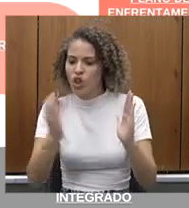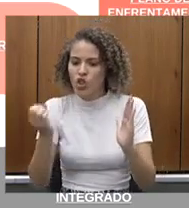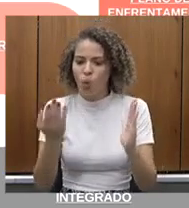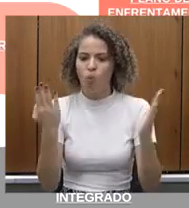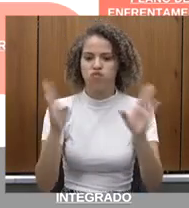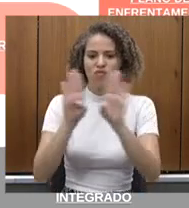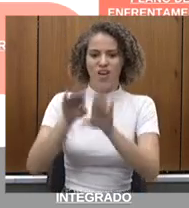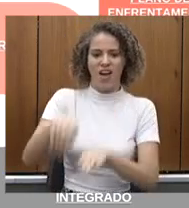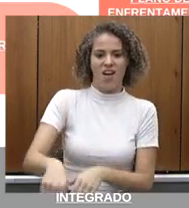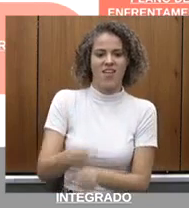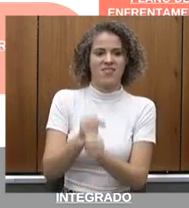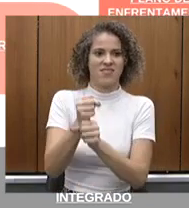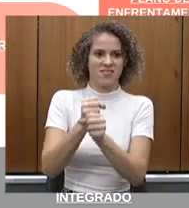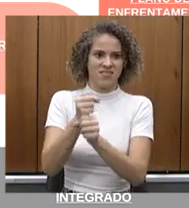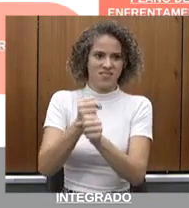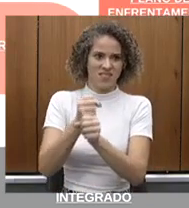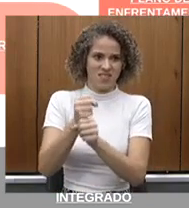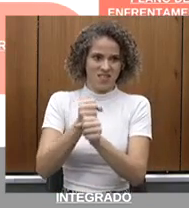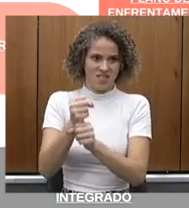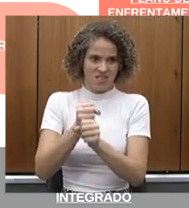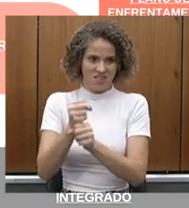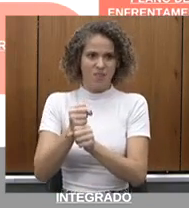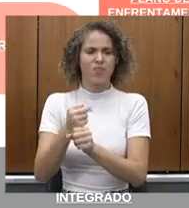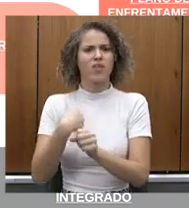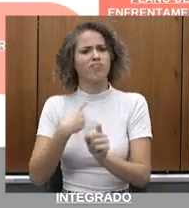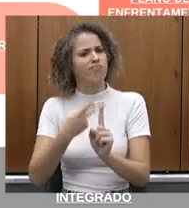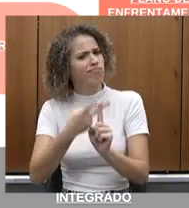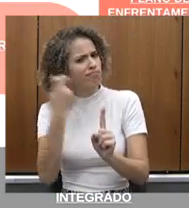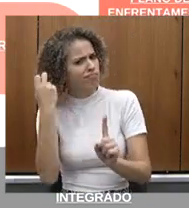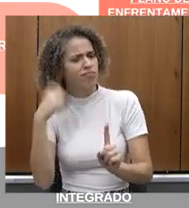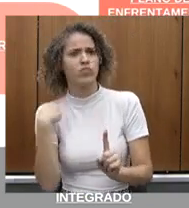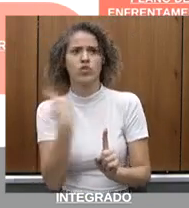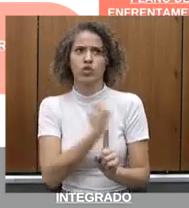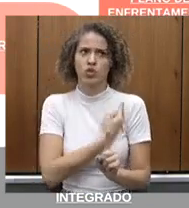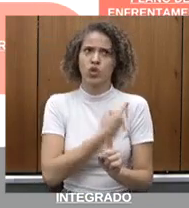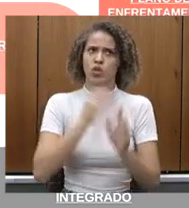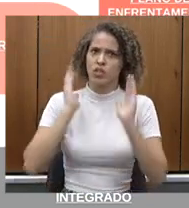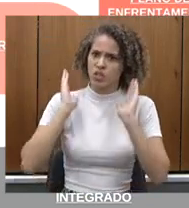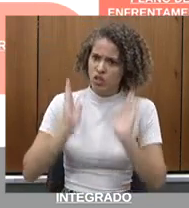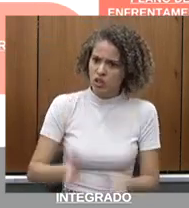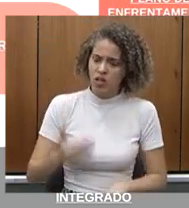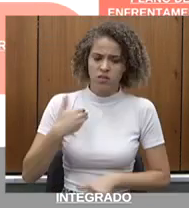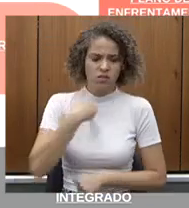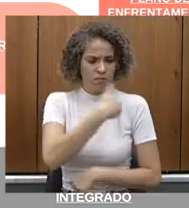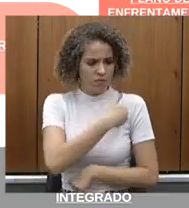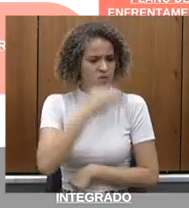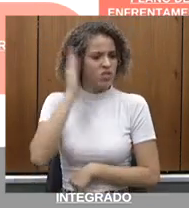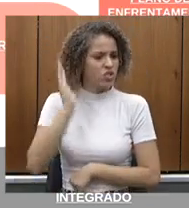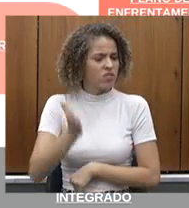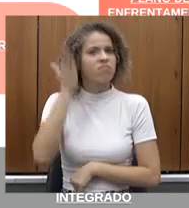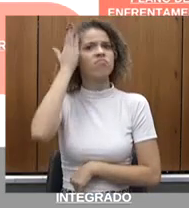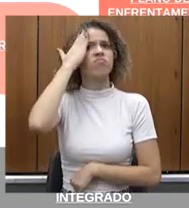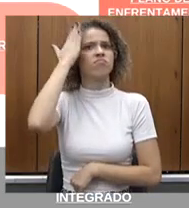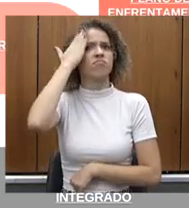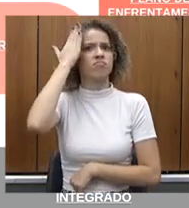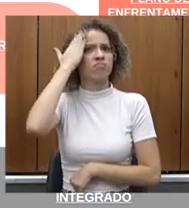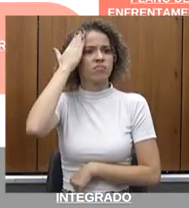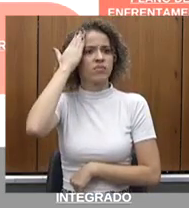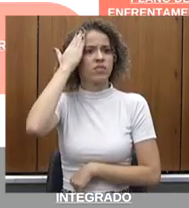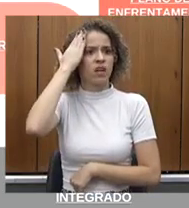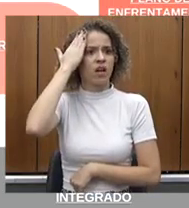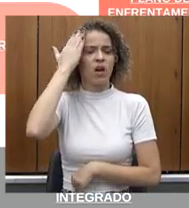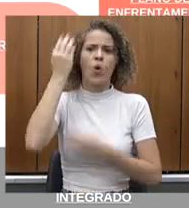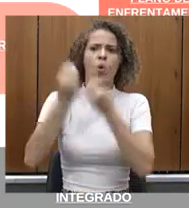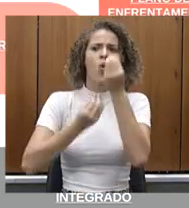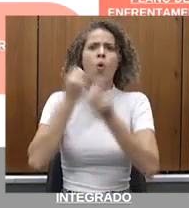Temos, por níveis de atenção, todos nós da saúde sabemos que a gente divide atenção primária, secundária e